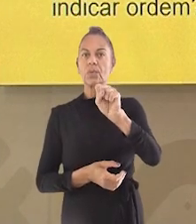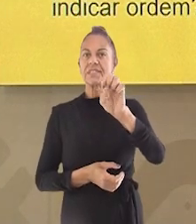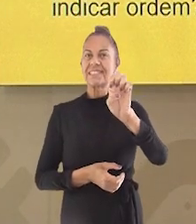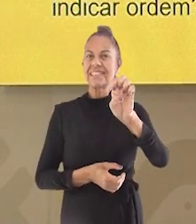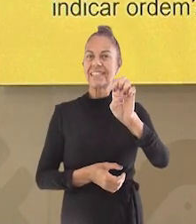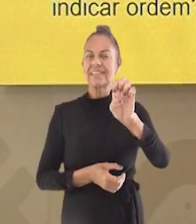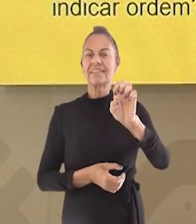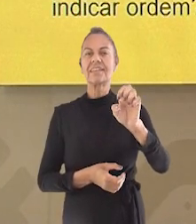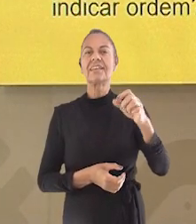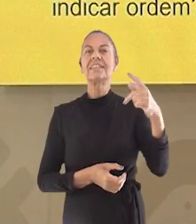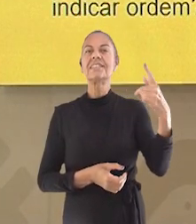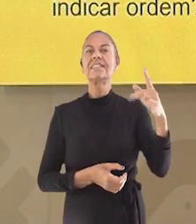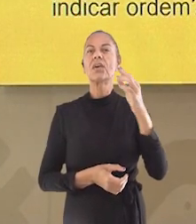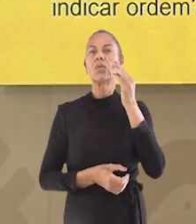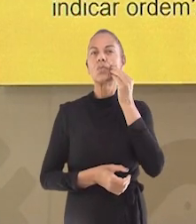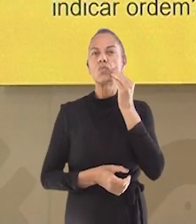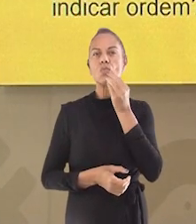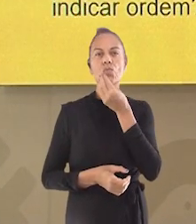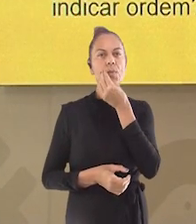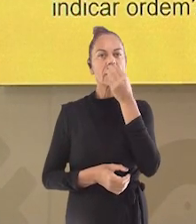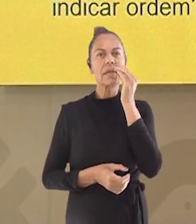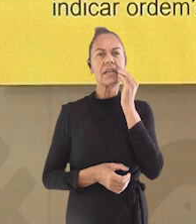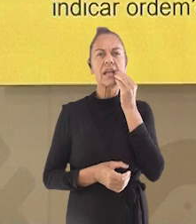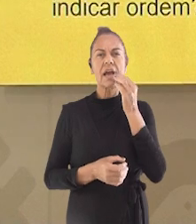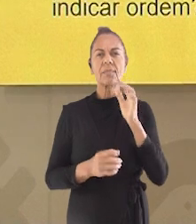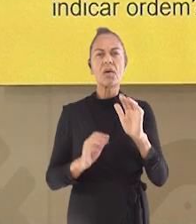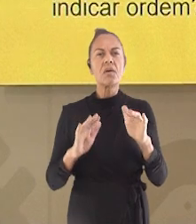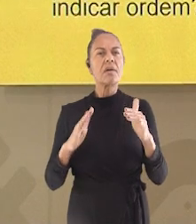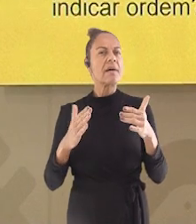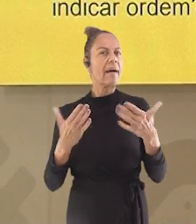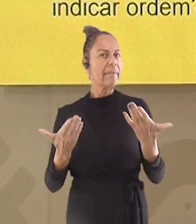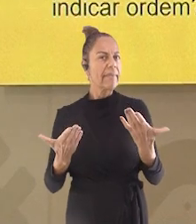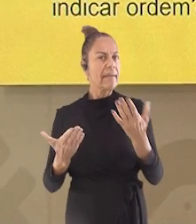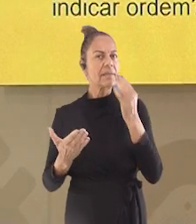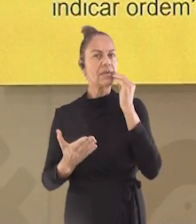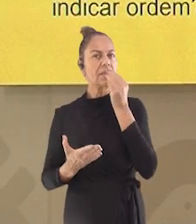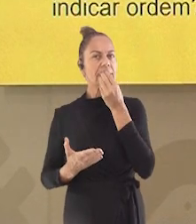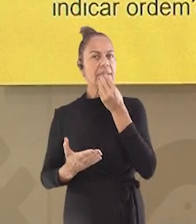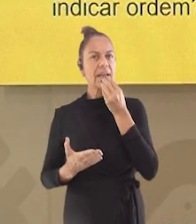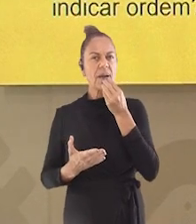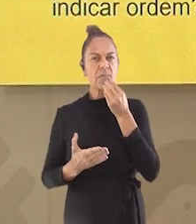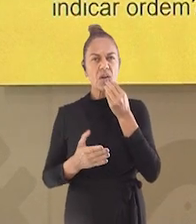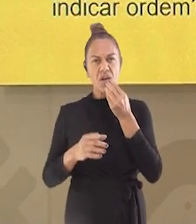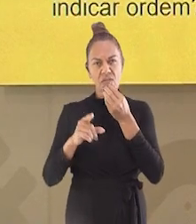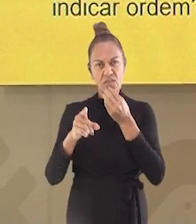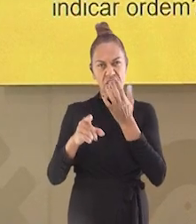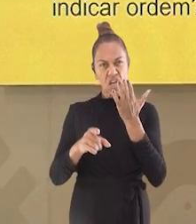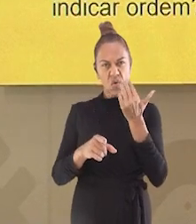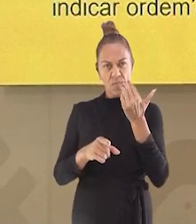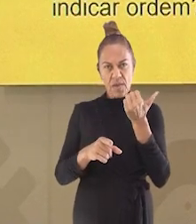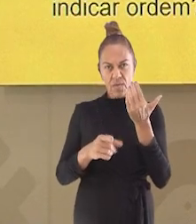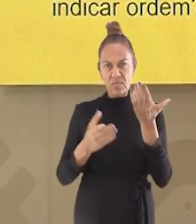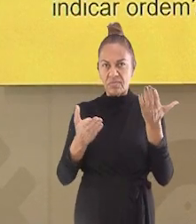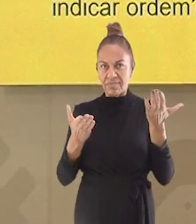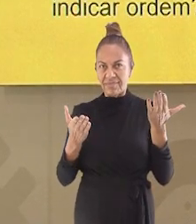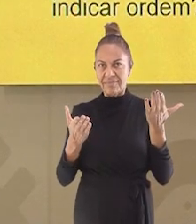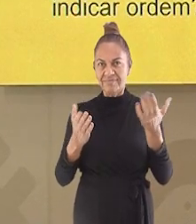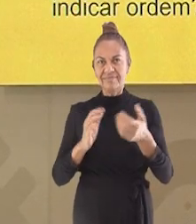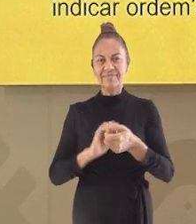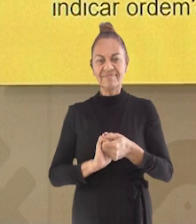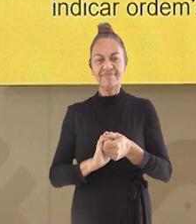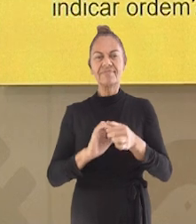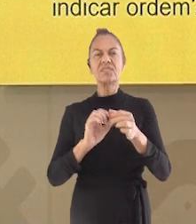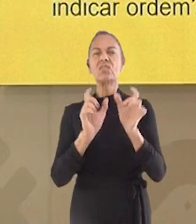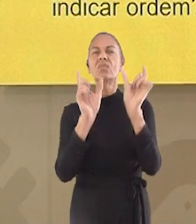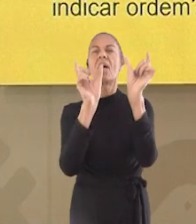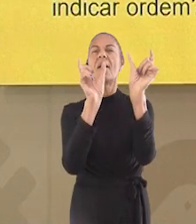Onde está seu guardanapo? Você comeu seu guardanapo? Qual é a palavra usada na história